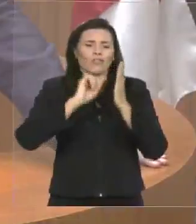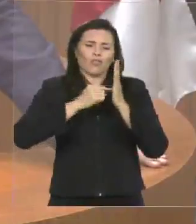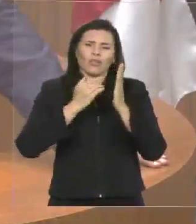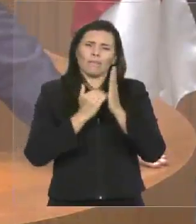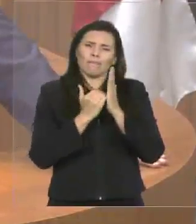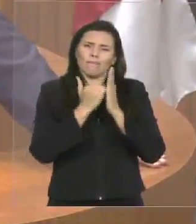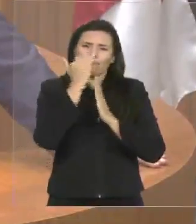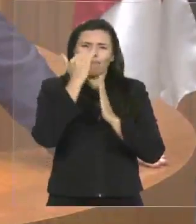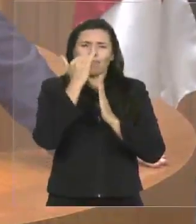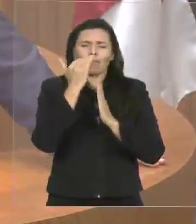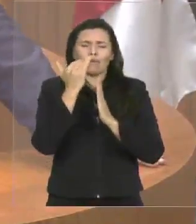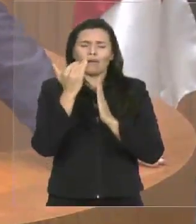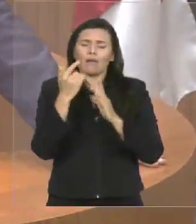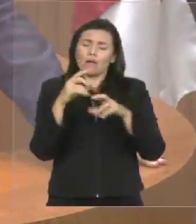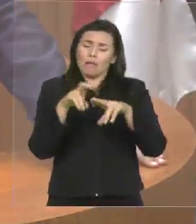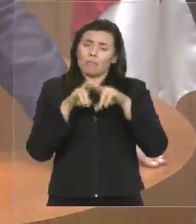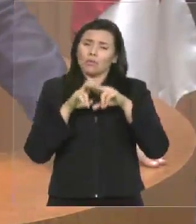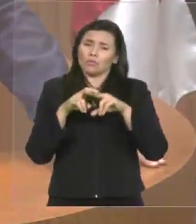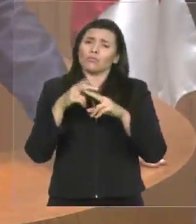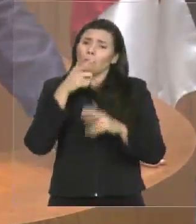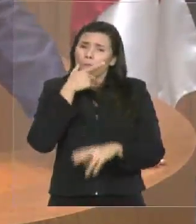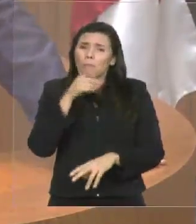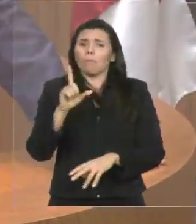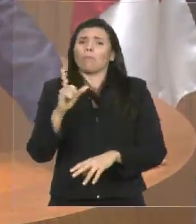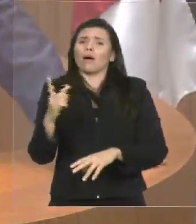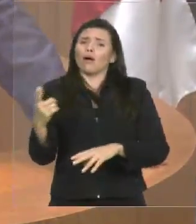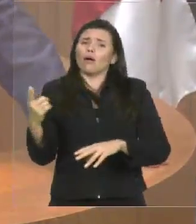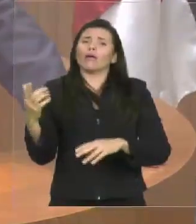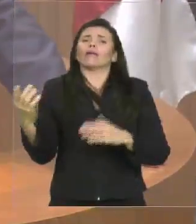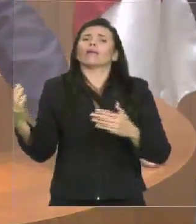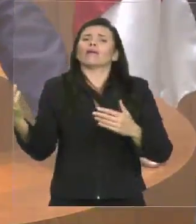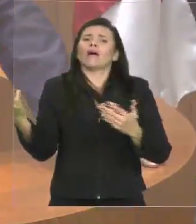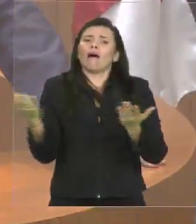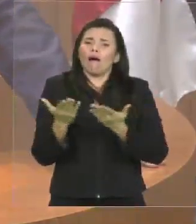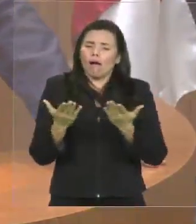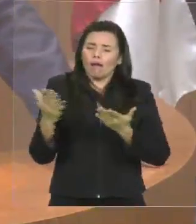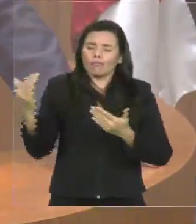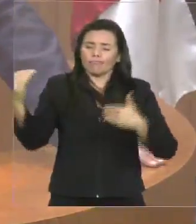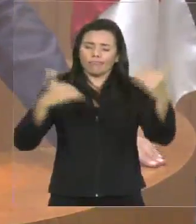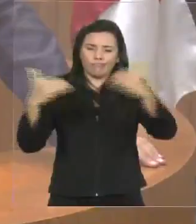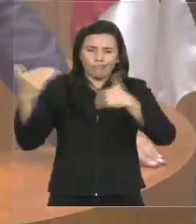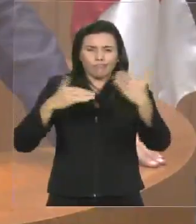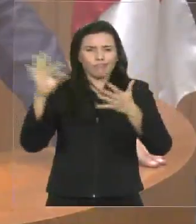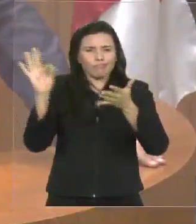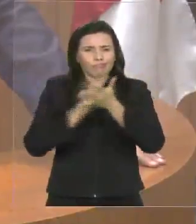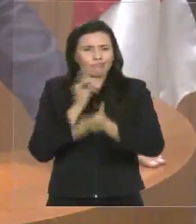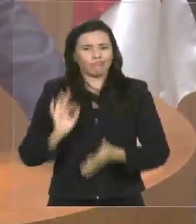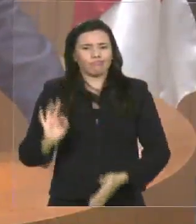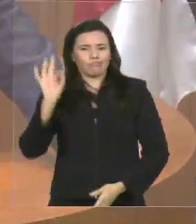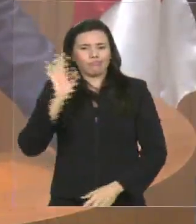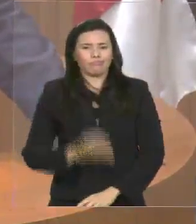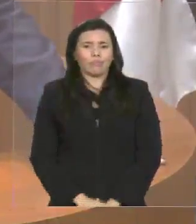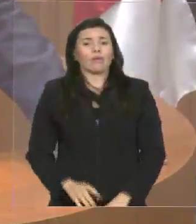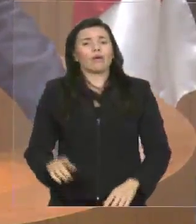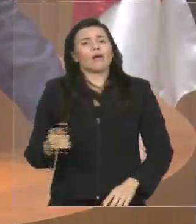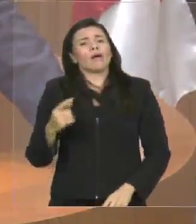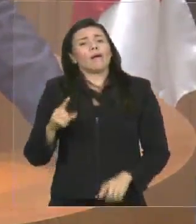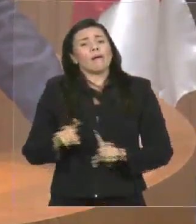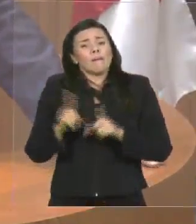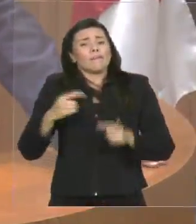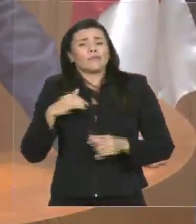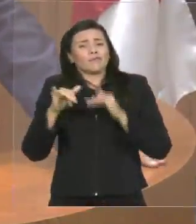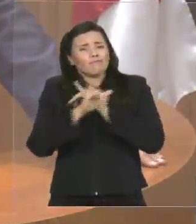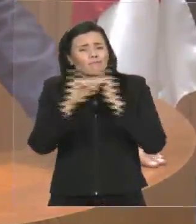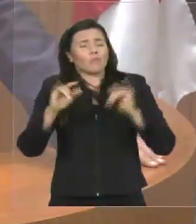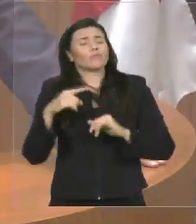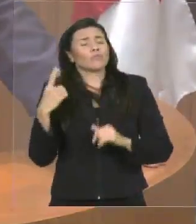10%, outros acrescentam até 20%, para cotas regionais, sobretudo no curso